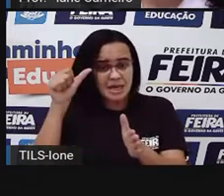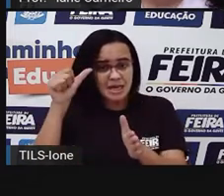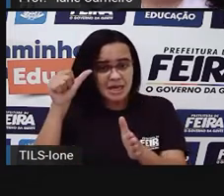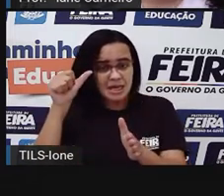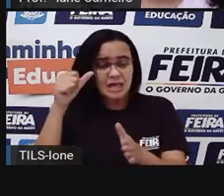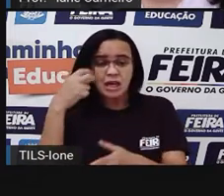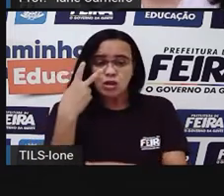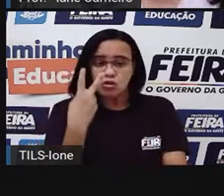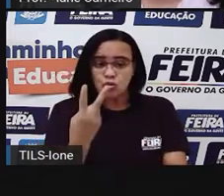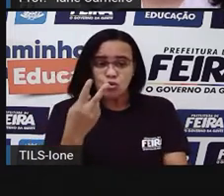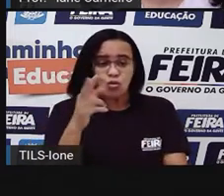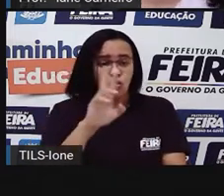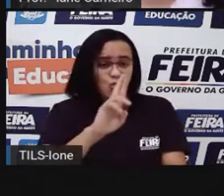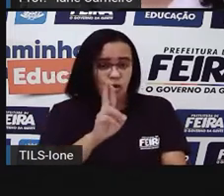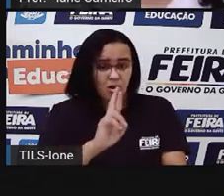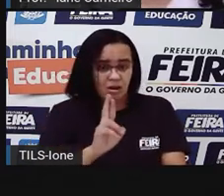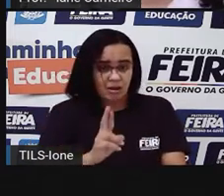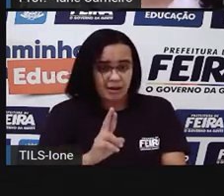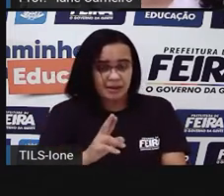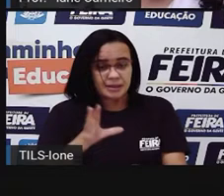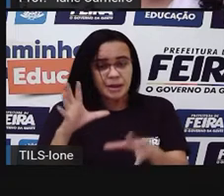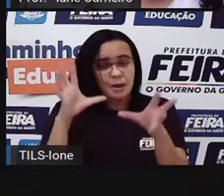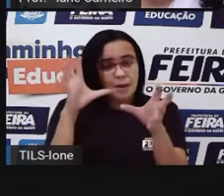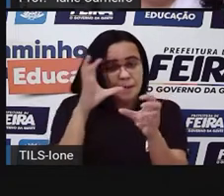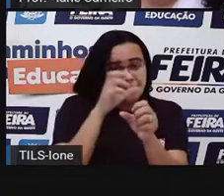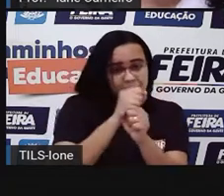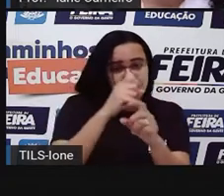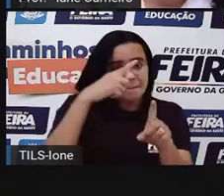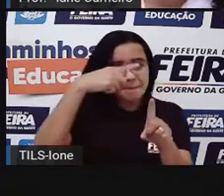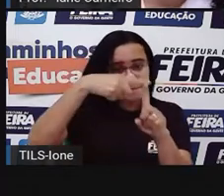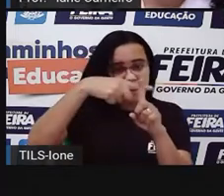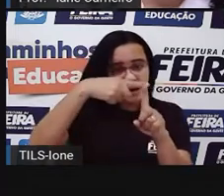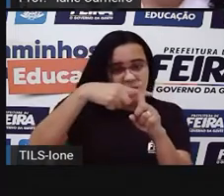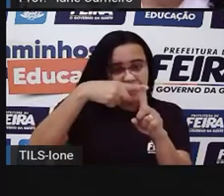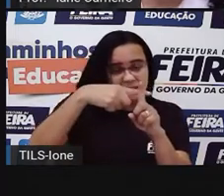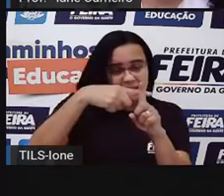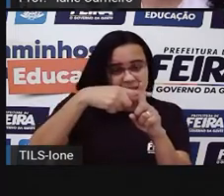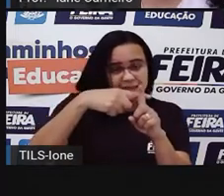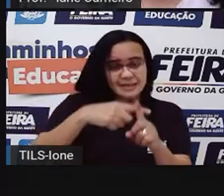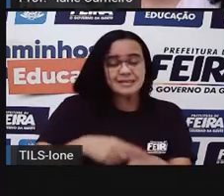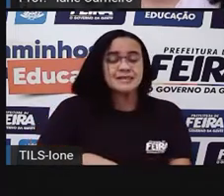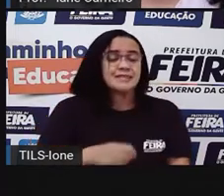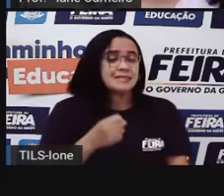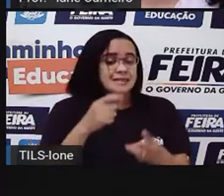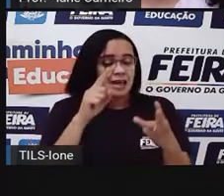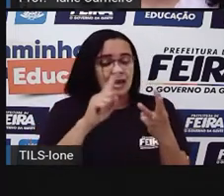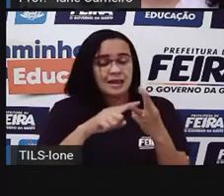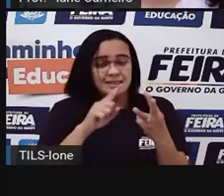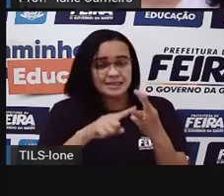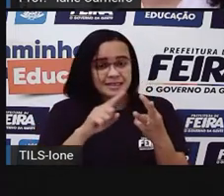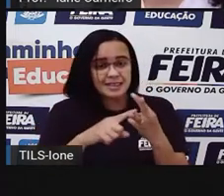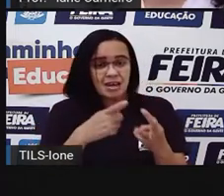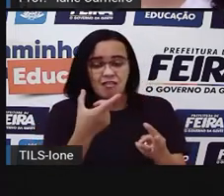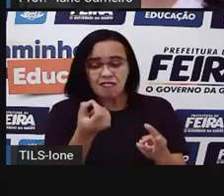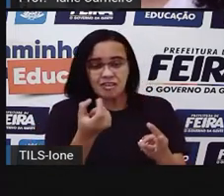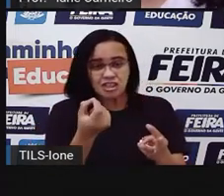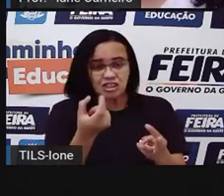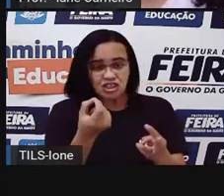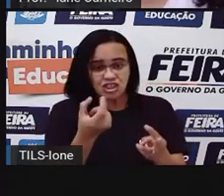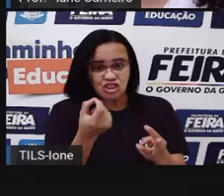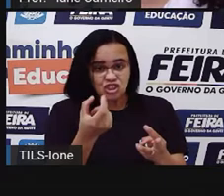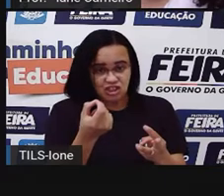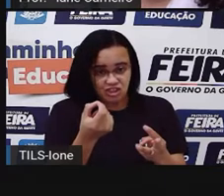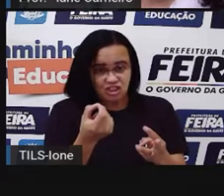,00, mais a terceira nota, que custa R$20,00, mais a oitava, ó,